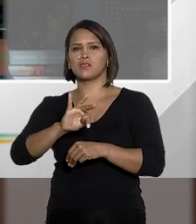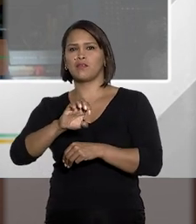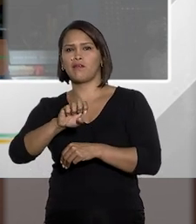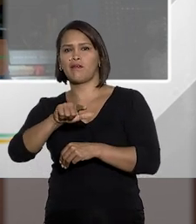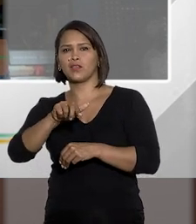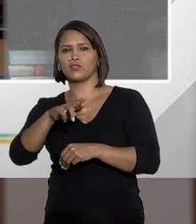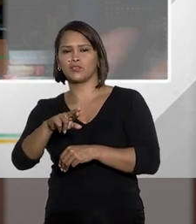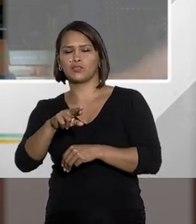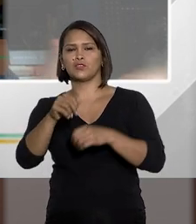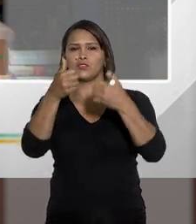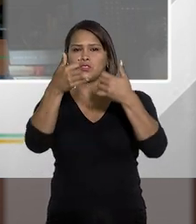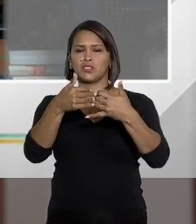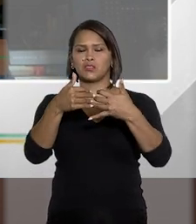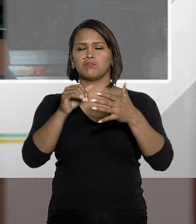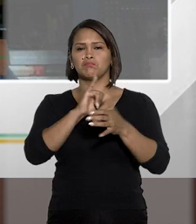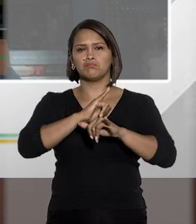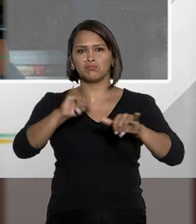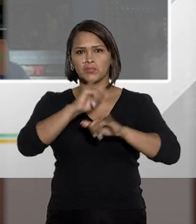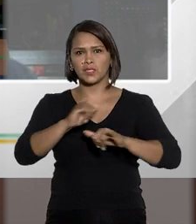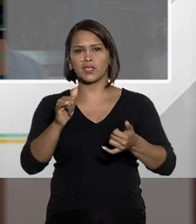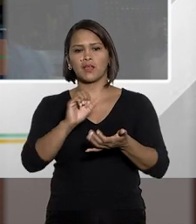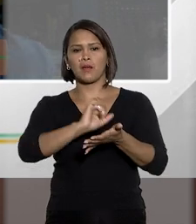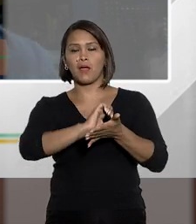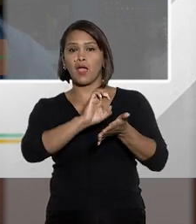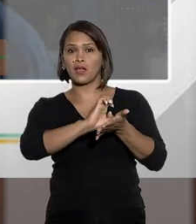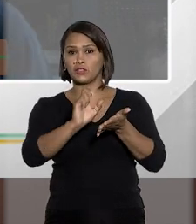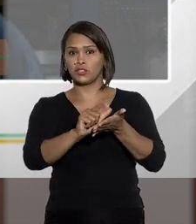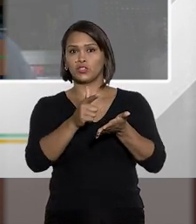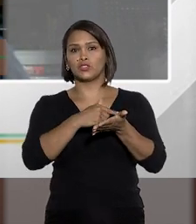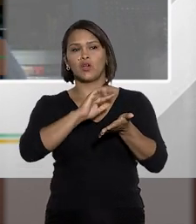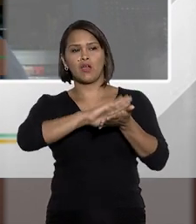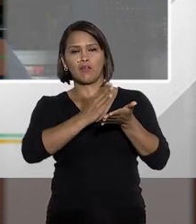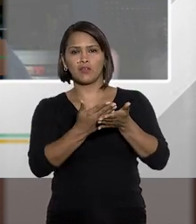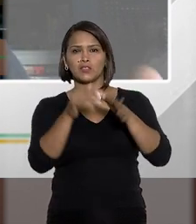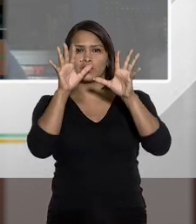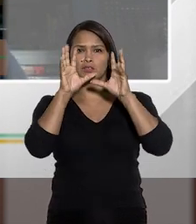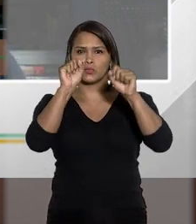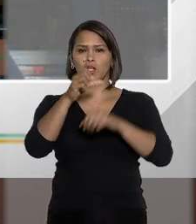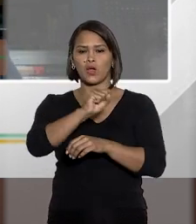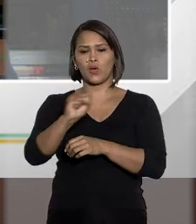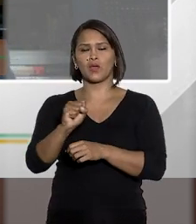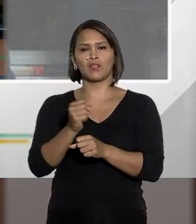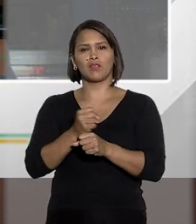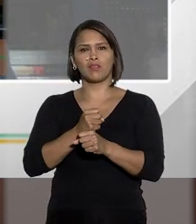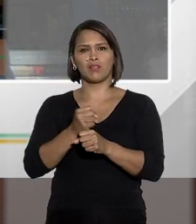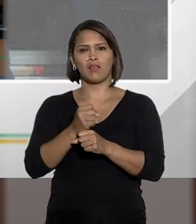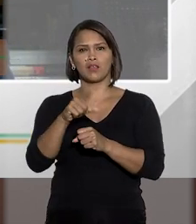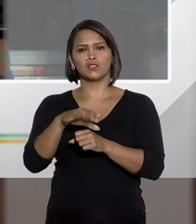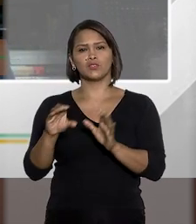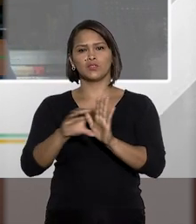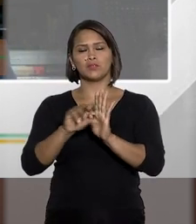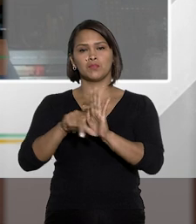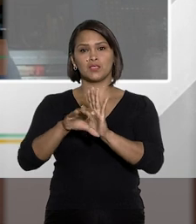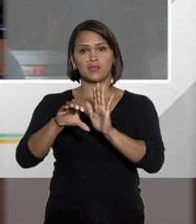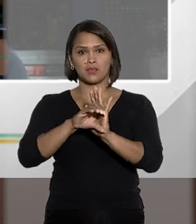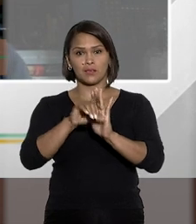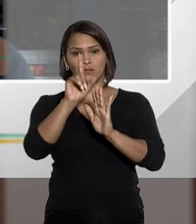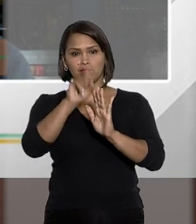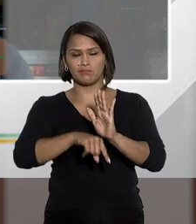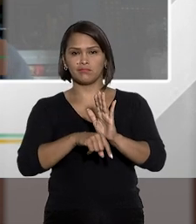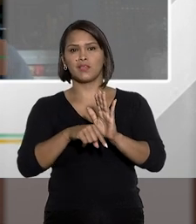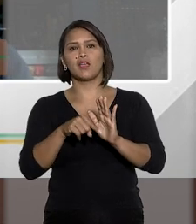do STJ lança pela editora Revista Tribunais comemorando 80 anos do Código de Processo Penal.